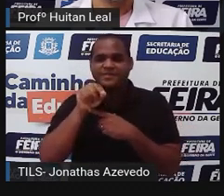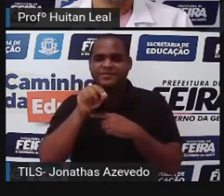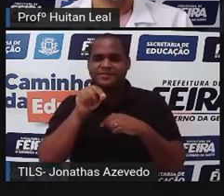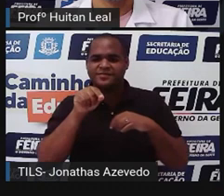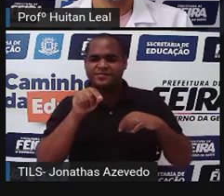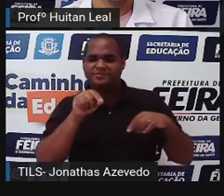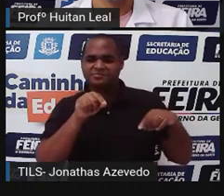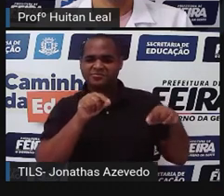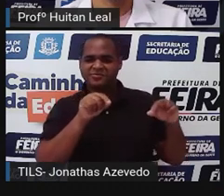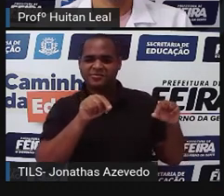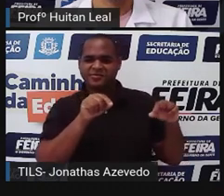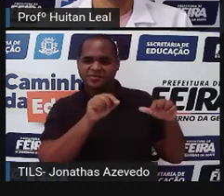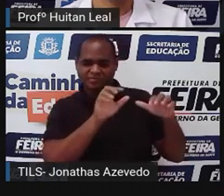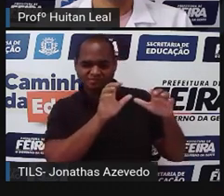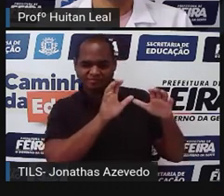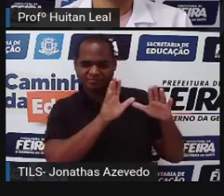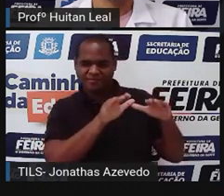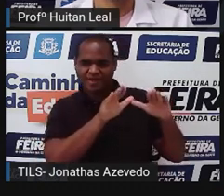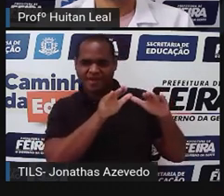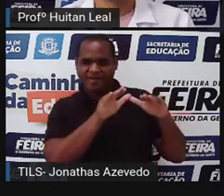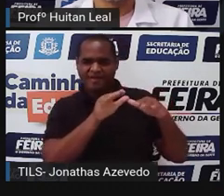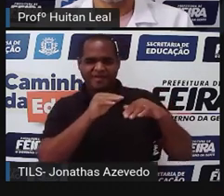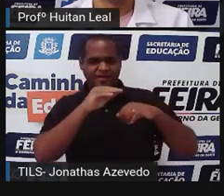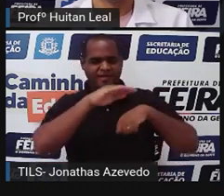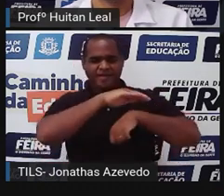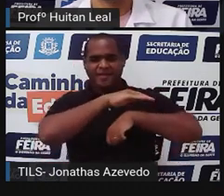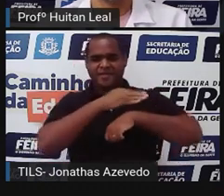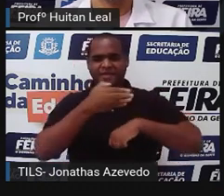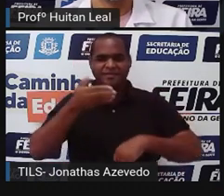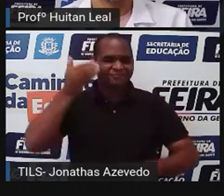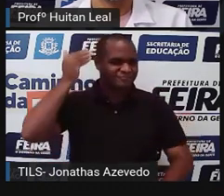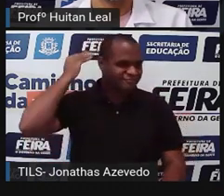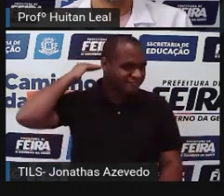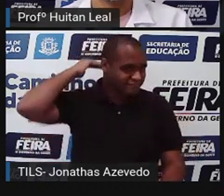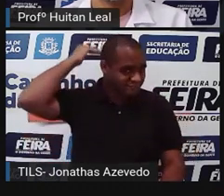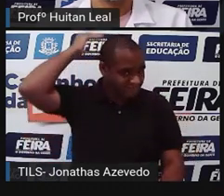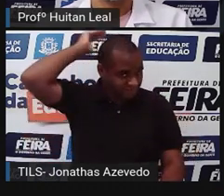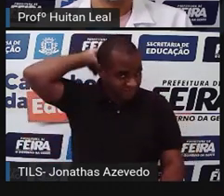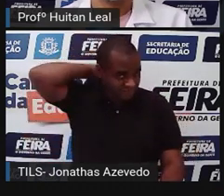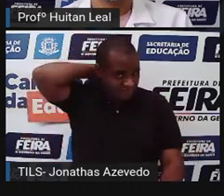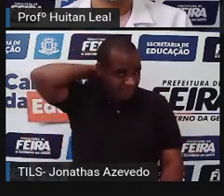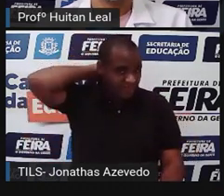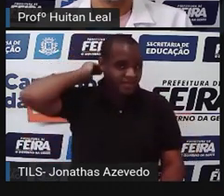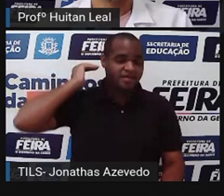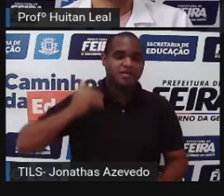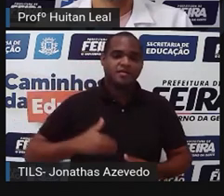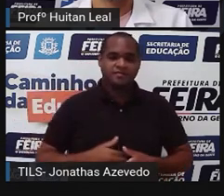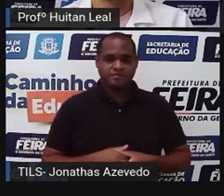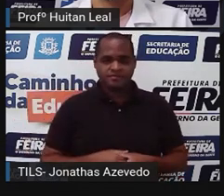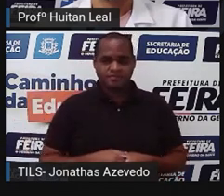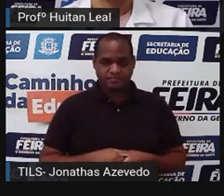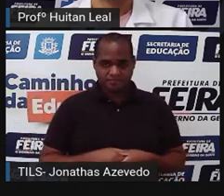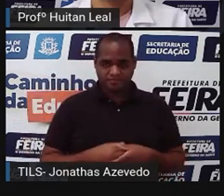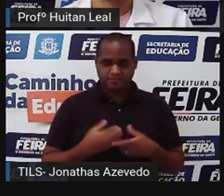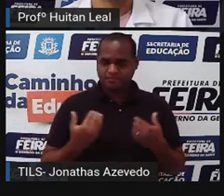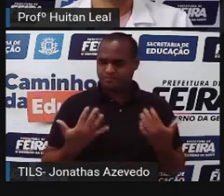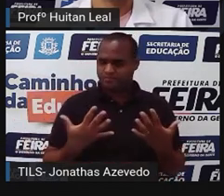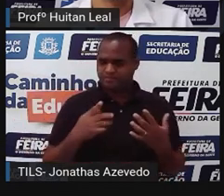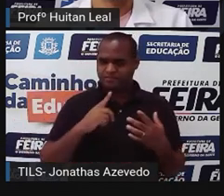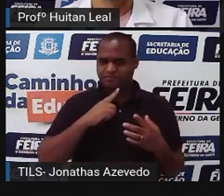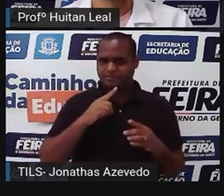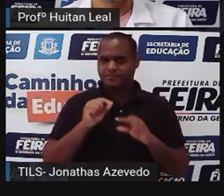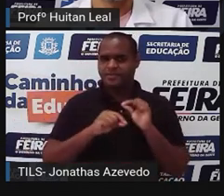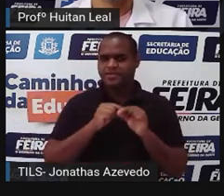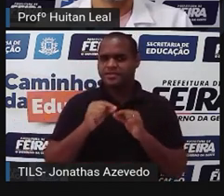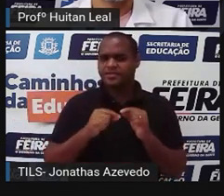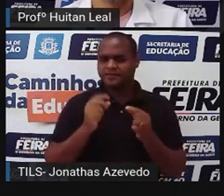com corpo de camelo, de dromedário, não sei exatamente? Será que isso é um evento